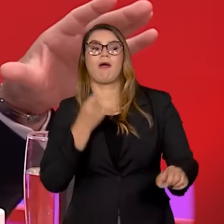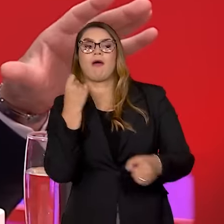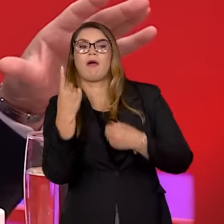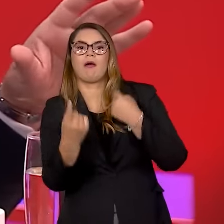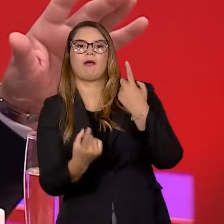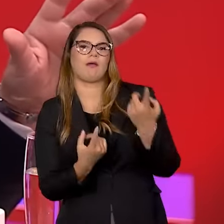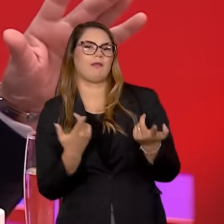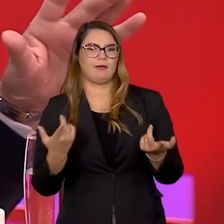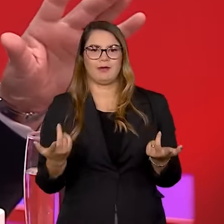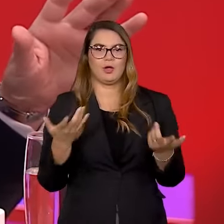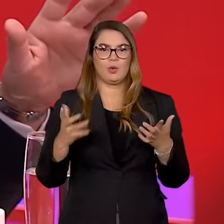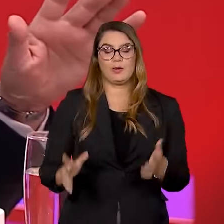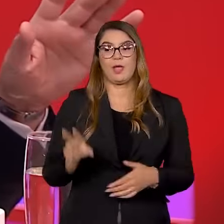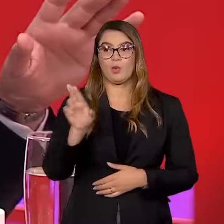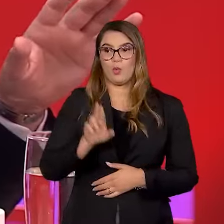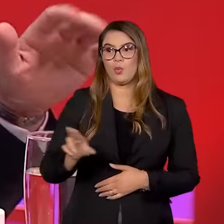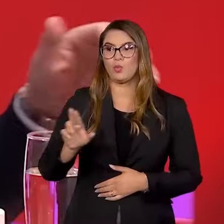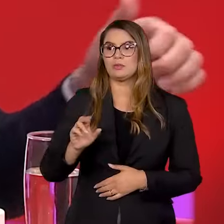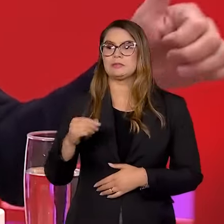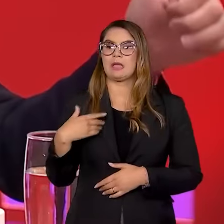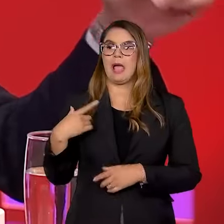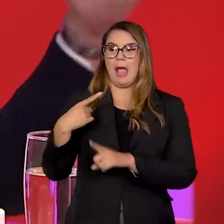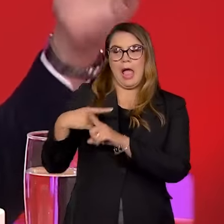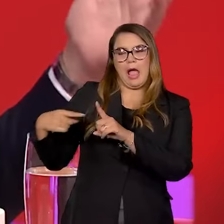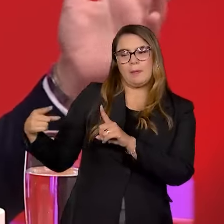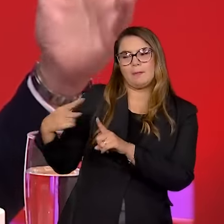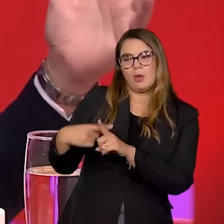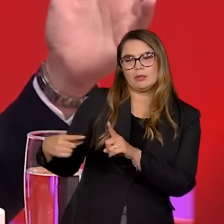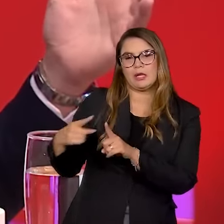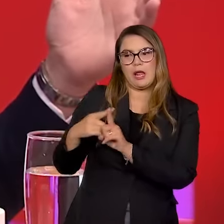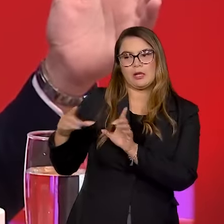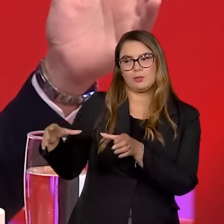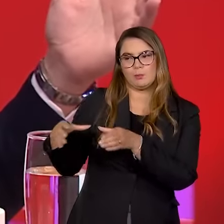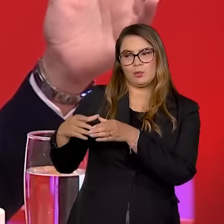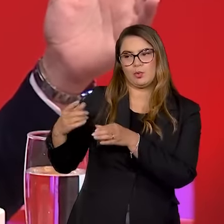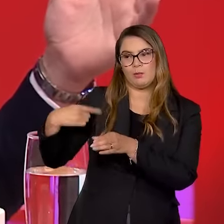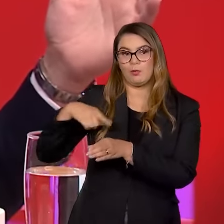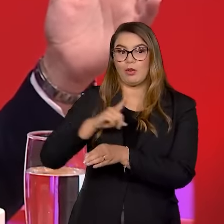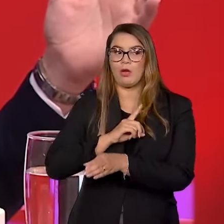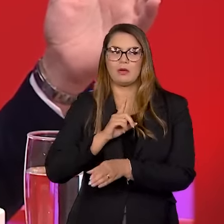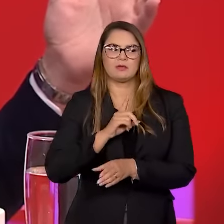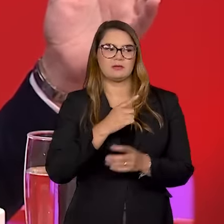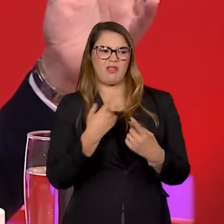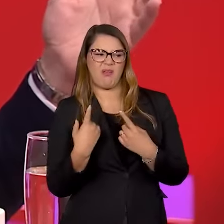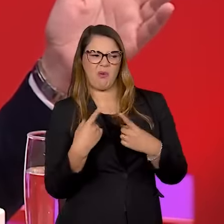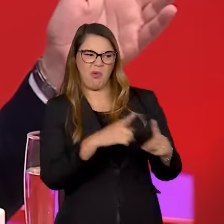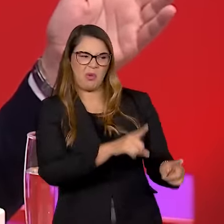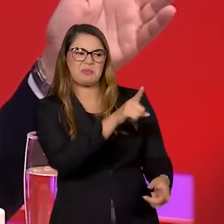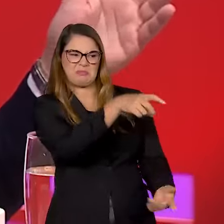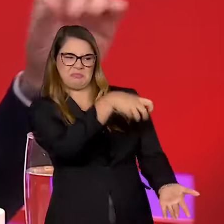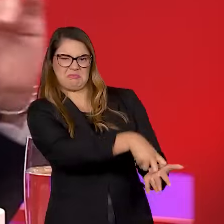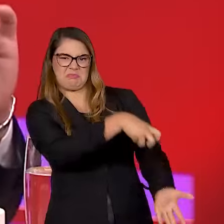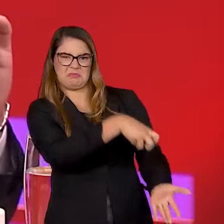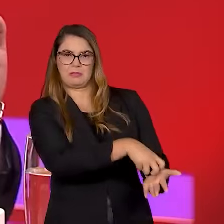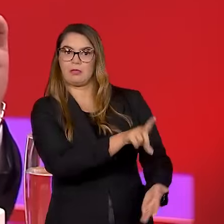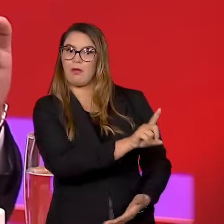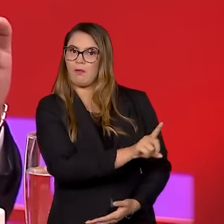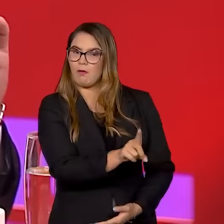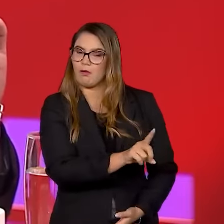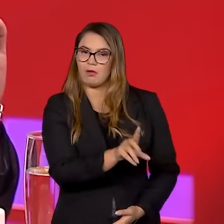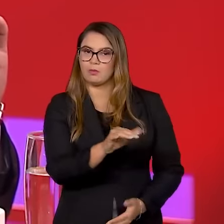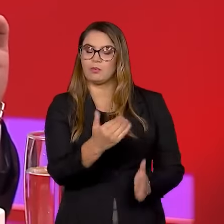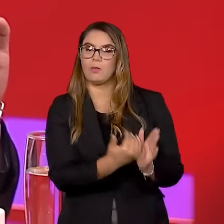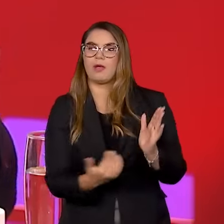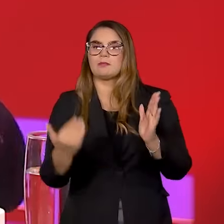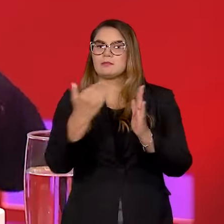Nós não queremos, na verdade, que ela seja aplicada de forma amena para os nossos aliados e de forma rigorosa para os nossos adversários. Nós não queremos que ninguém